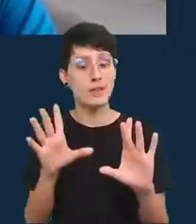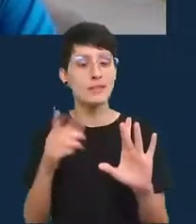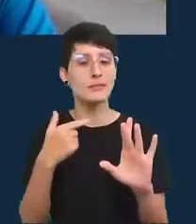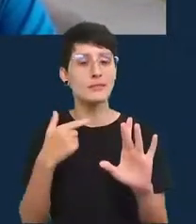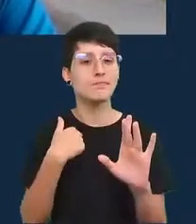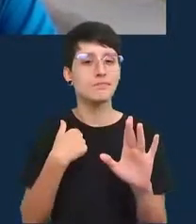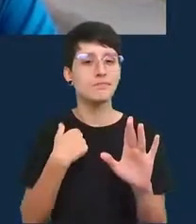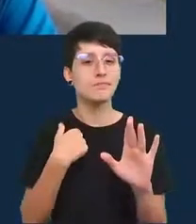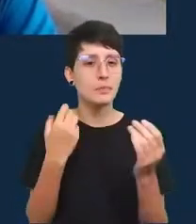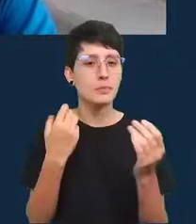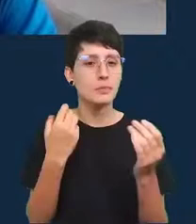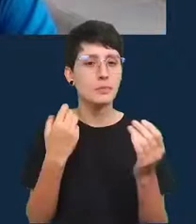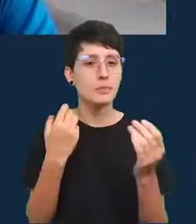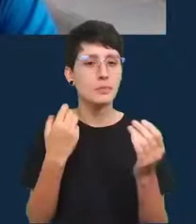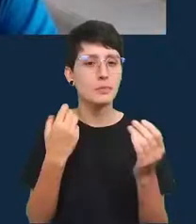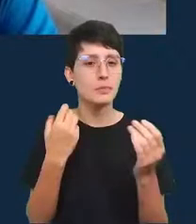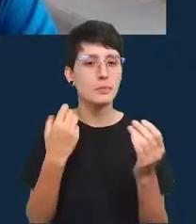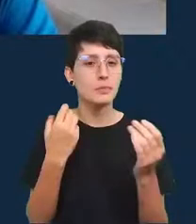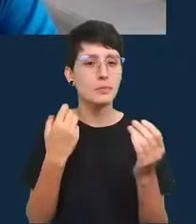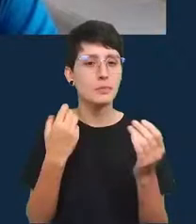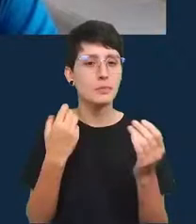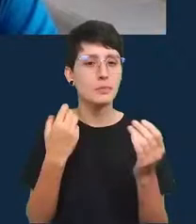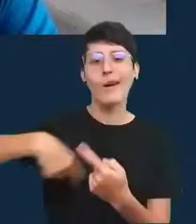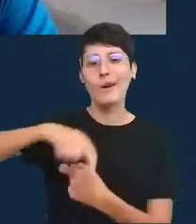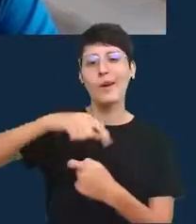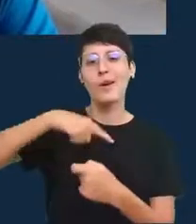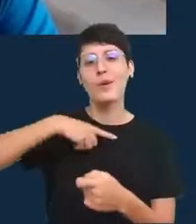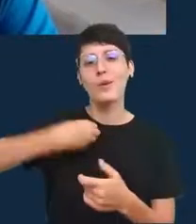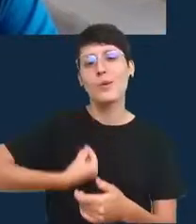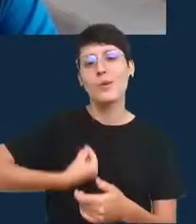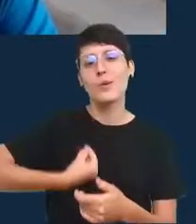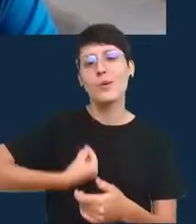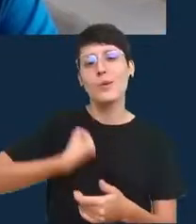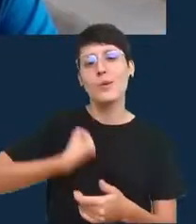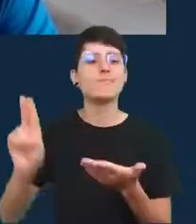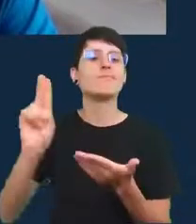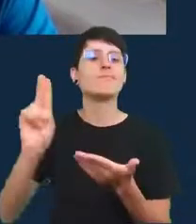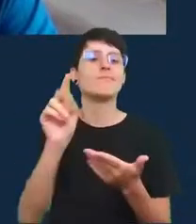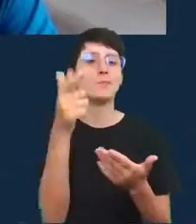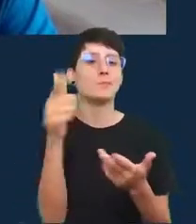entrar no The Economist eu estava na Universidade de Princeton eu era fellow